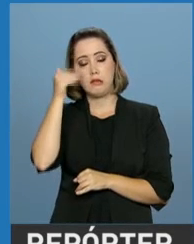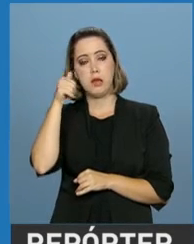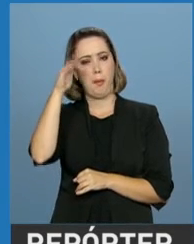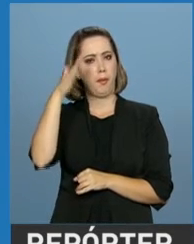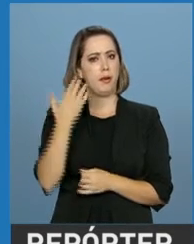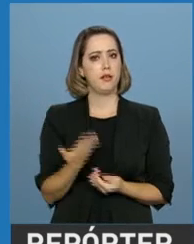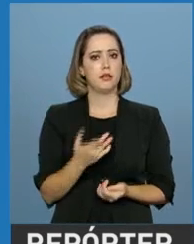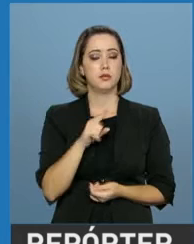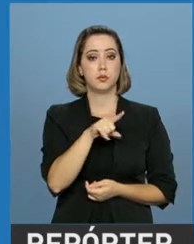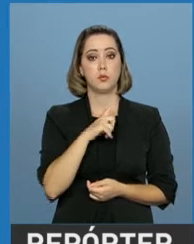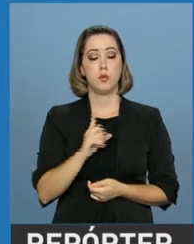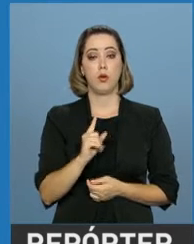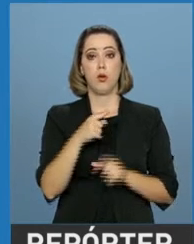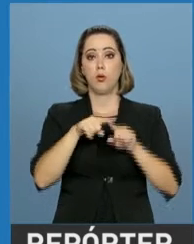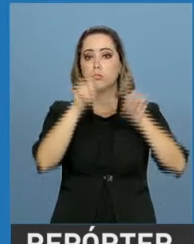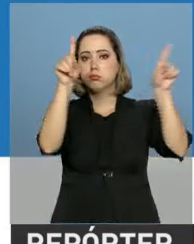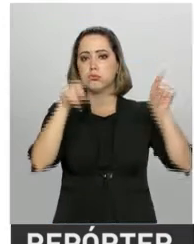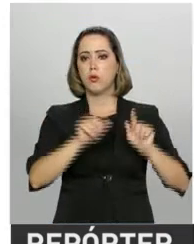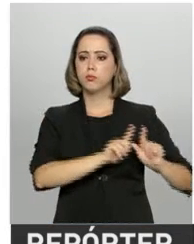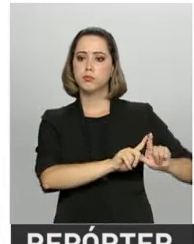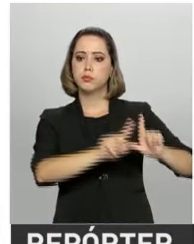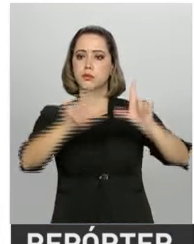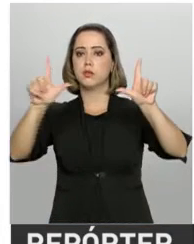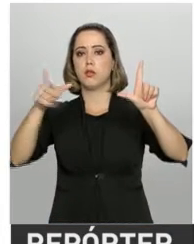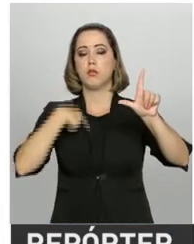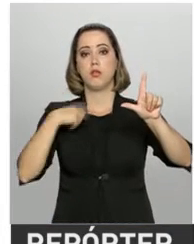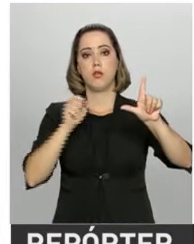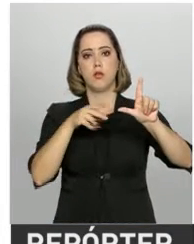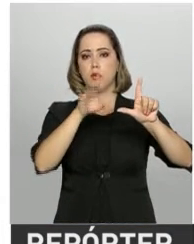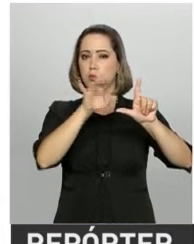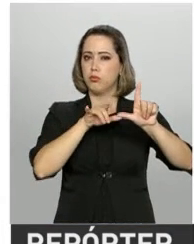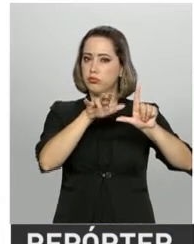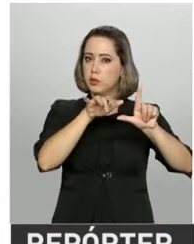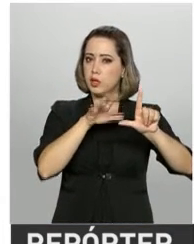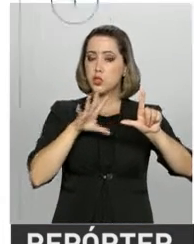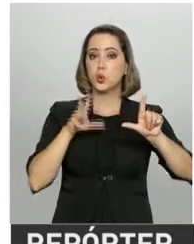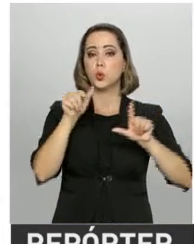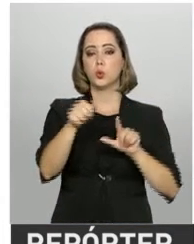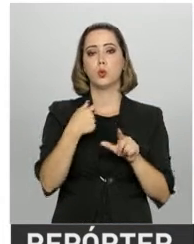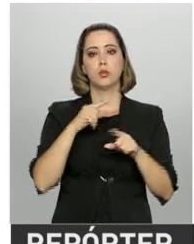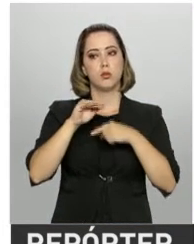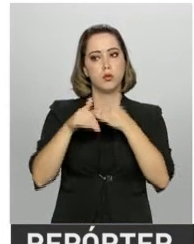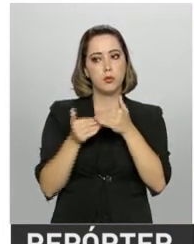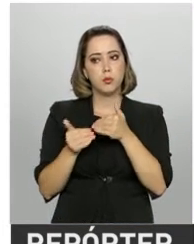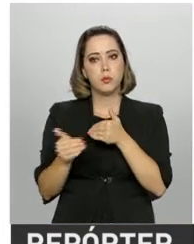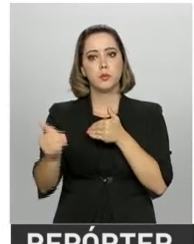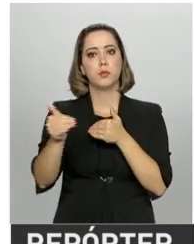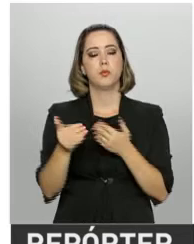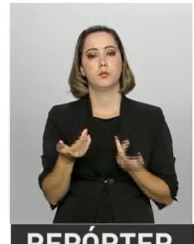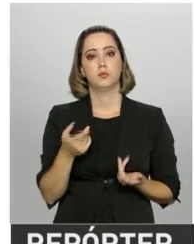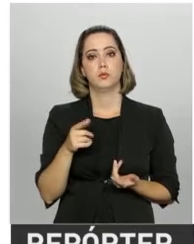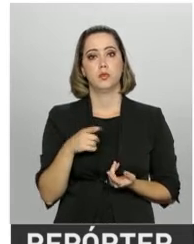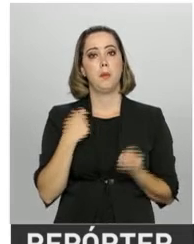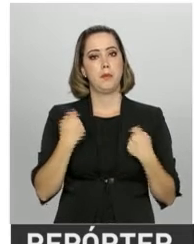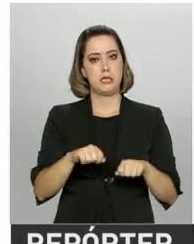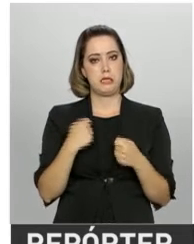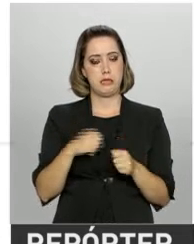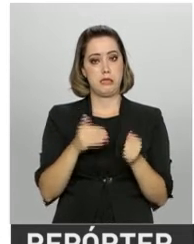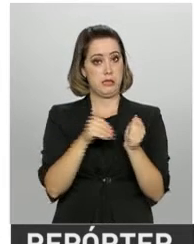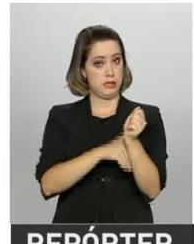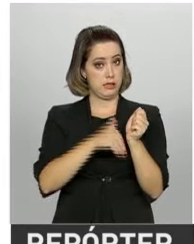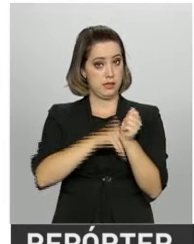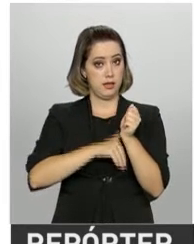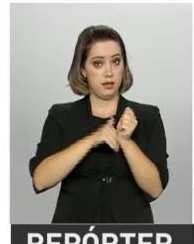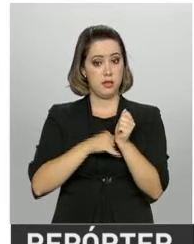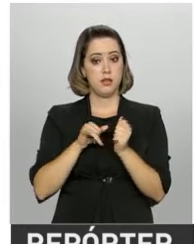inativas. Uma página vai se abrir. Preencha os dados e depois clique em Continuar. É preciso ter senha. Se não